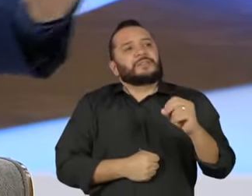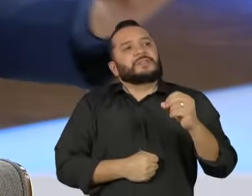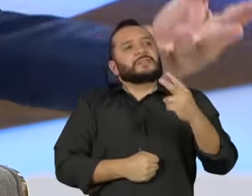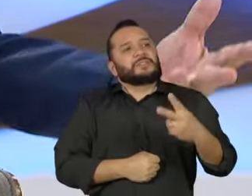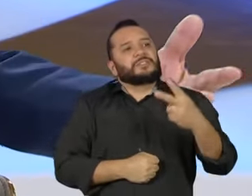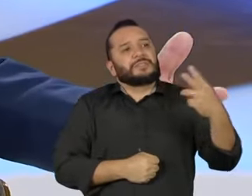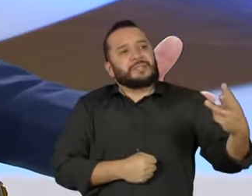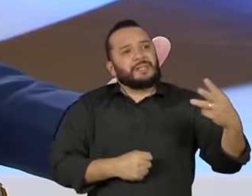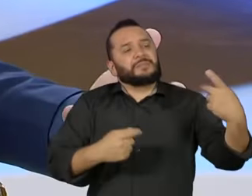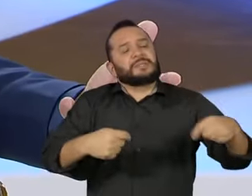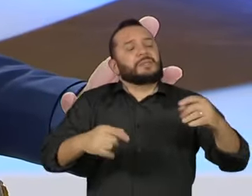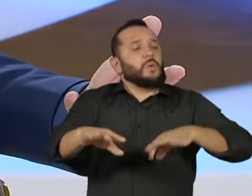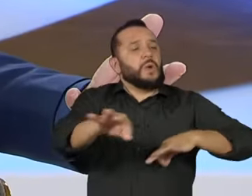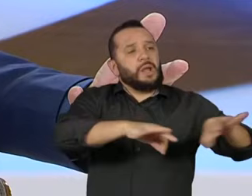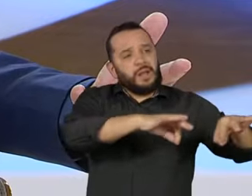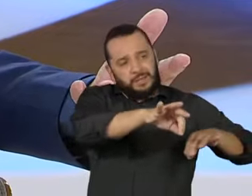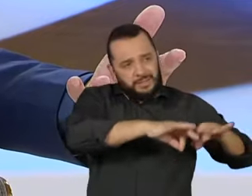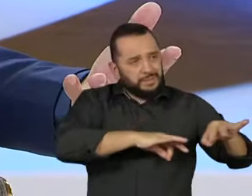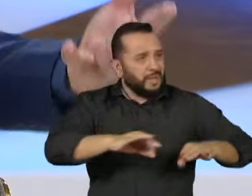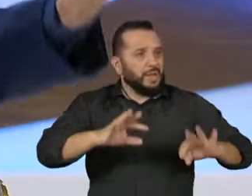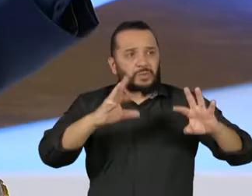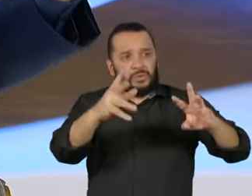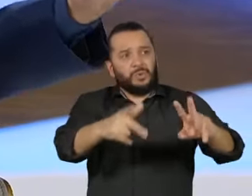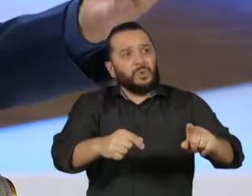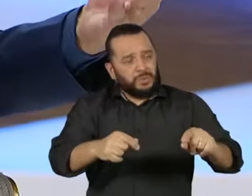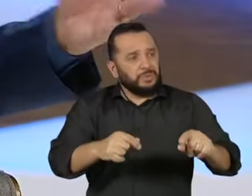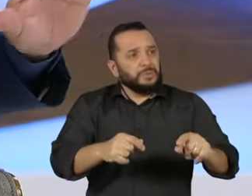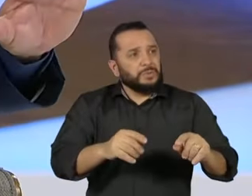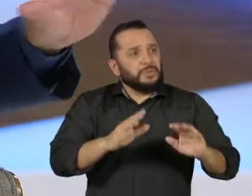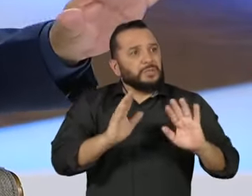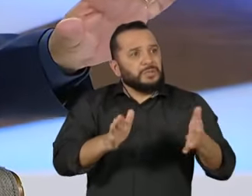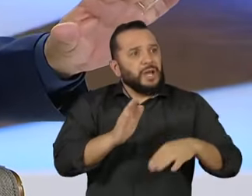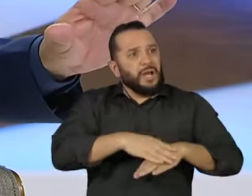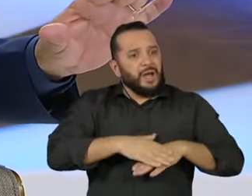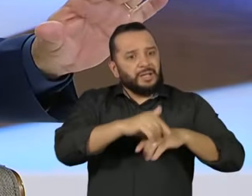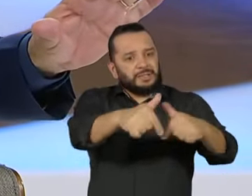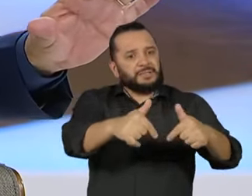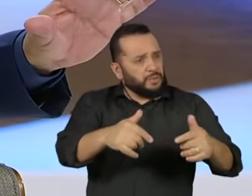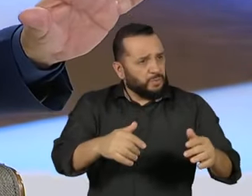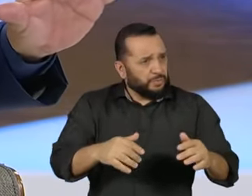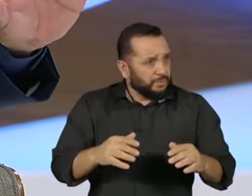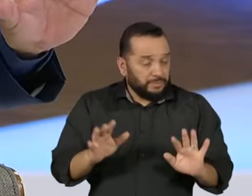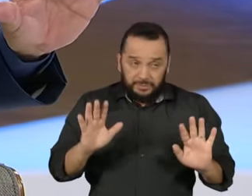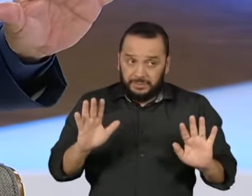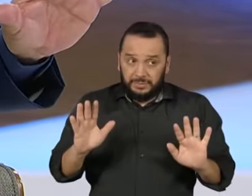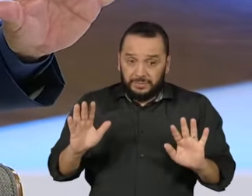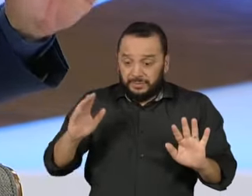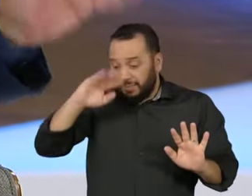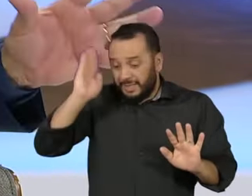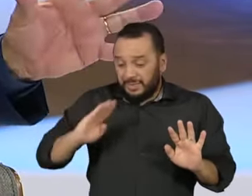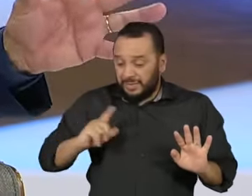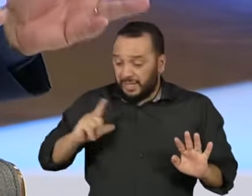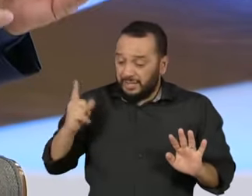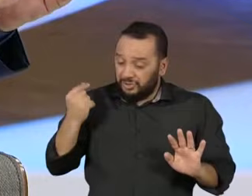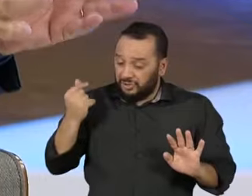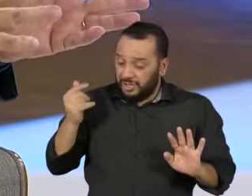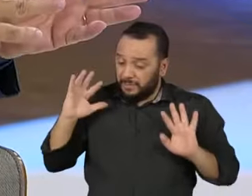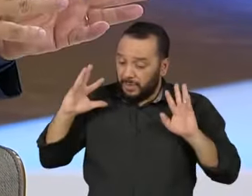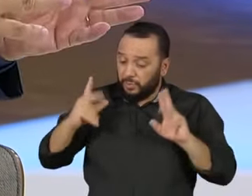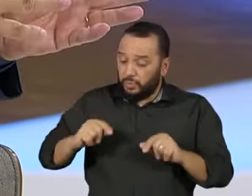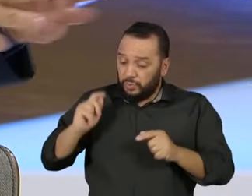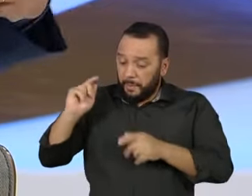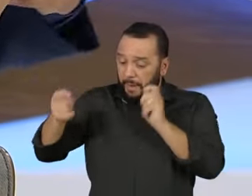Chega organizando os programas, sabe? Nesse sentido, não tem dinheiro para tudo no Brasil, sabe? Nesse sentido,